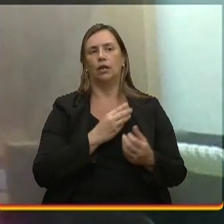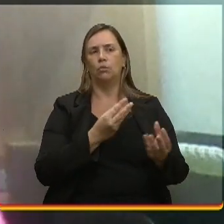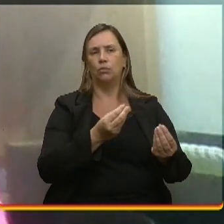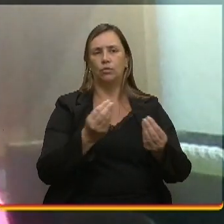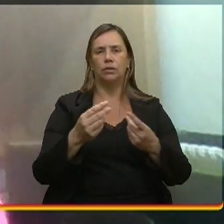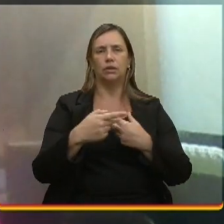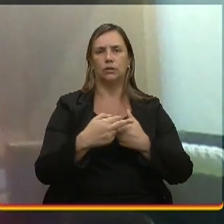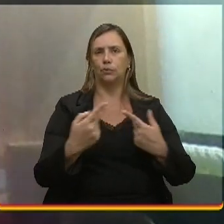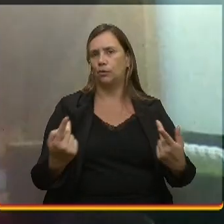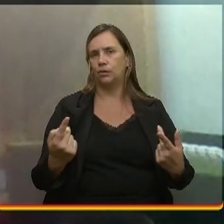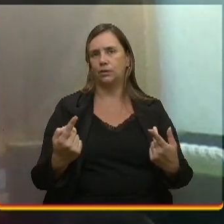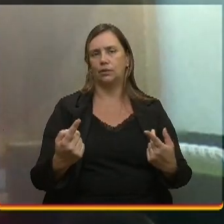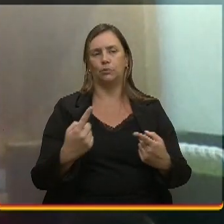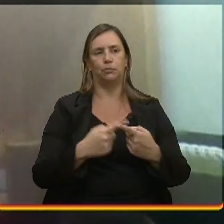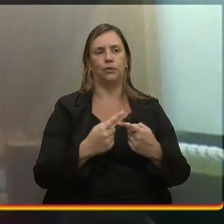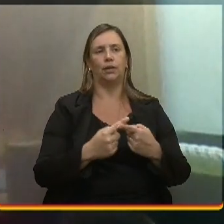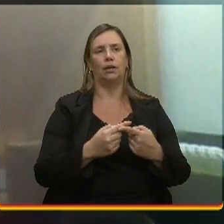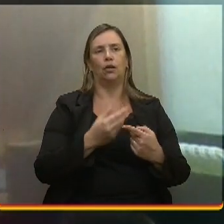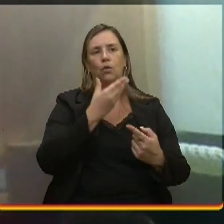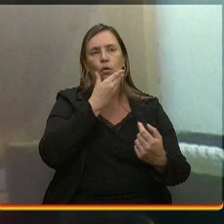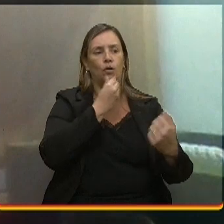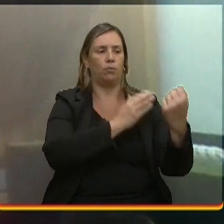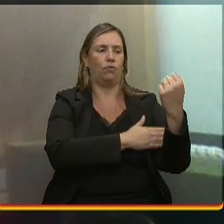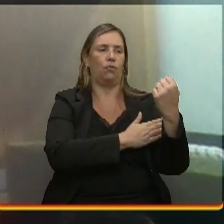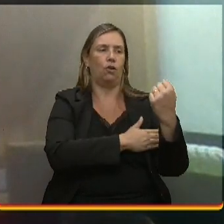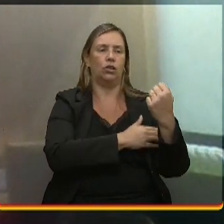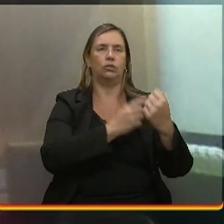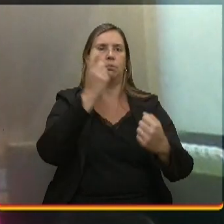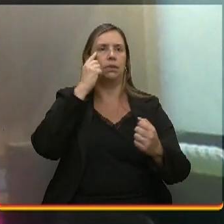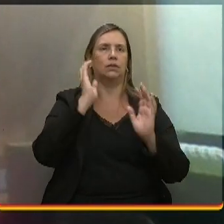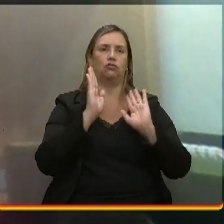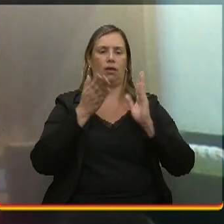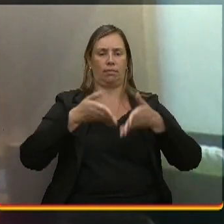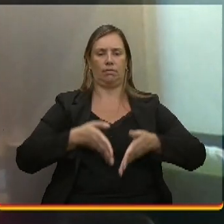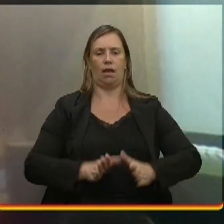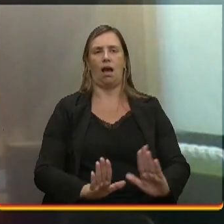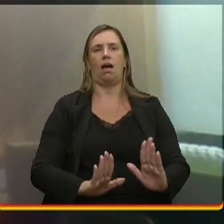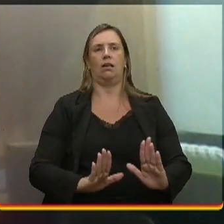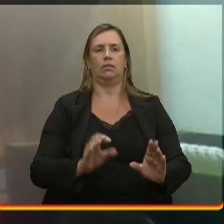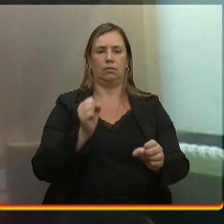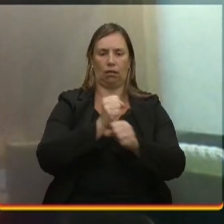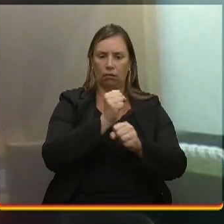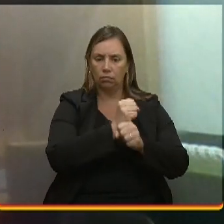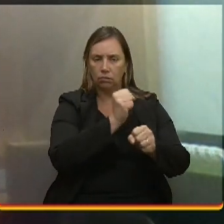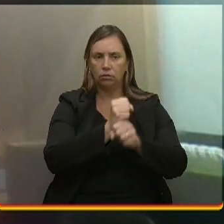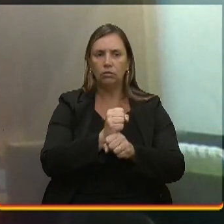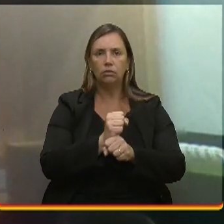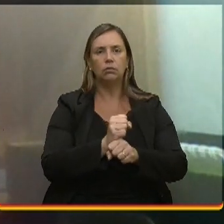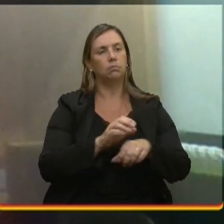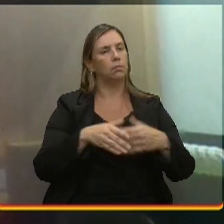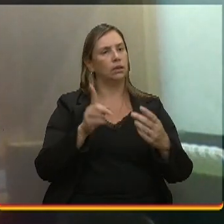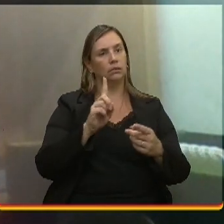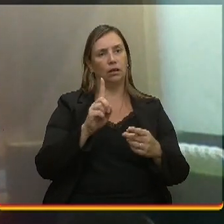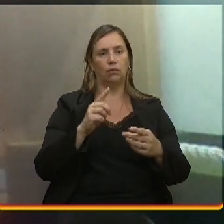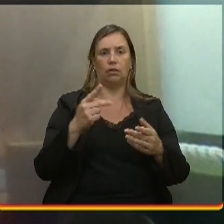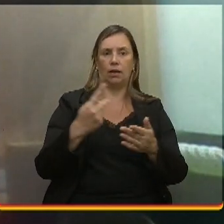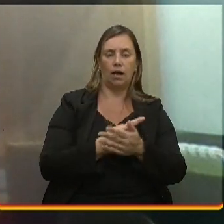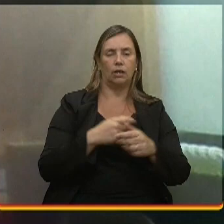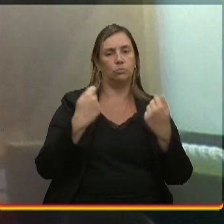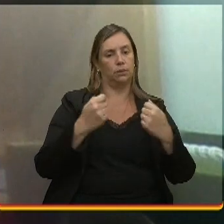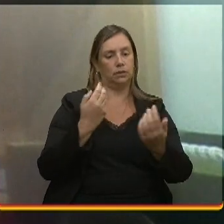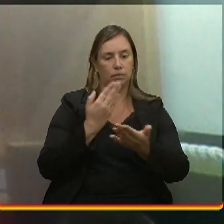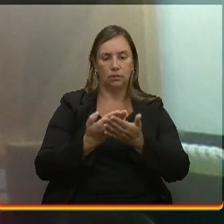física. O homem já acha que nasce pedreiro e não é assim. Tem que estudar para qualquer profissão, né? Mas a última que me